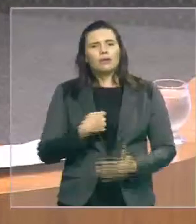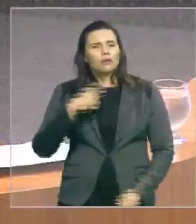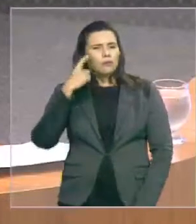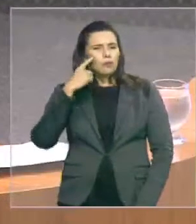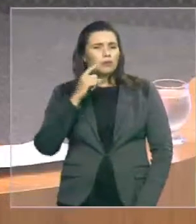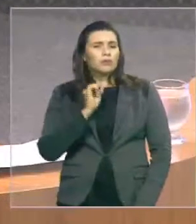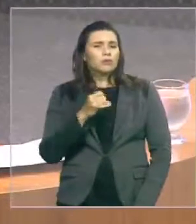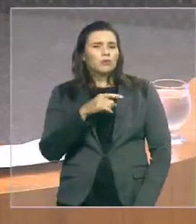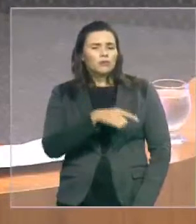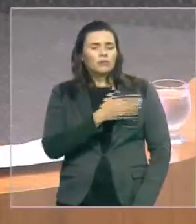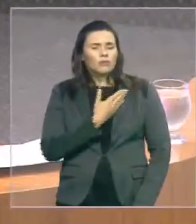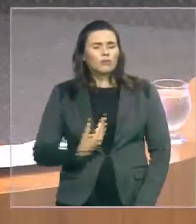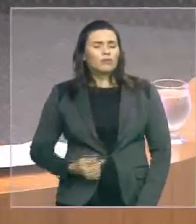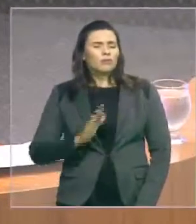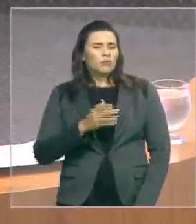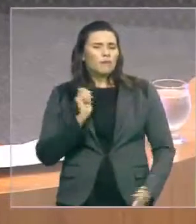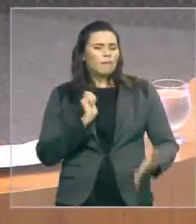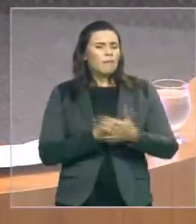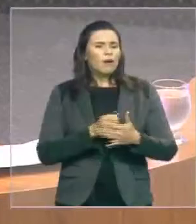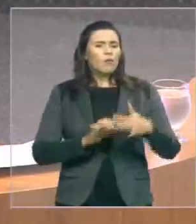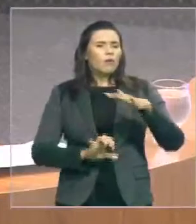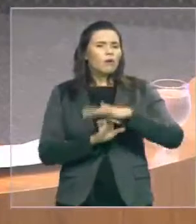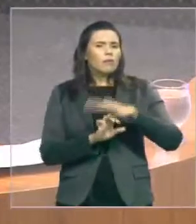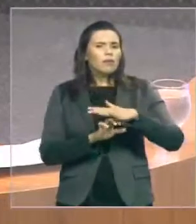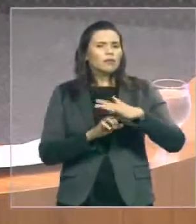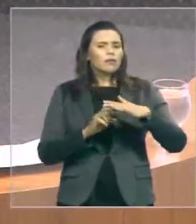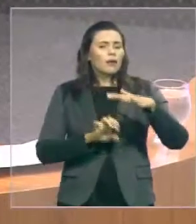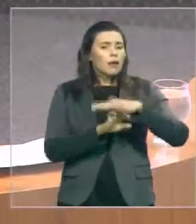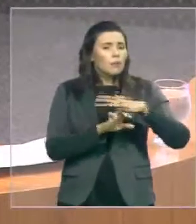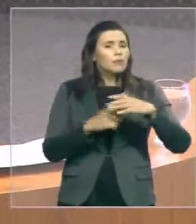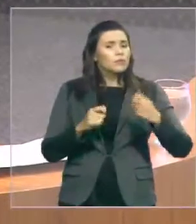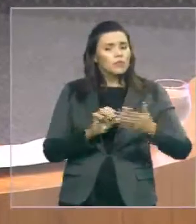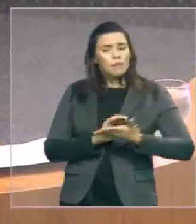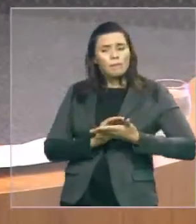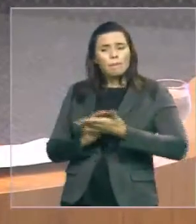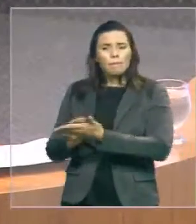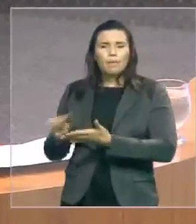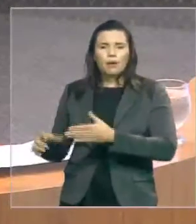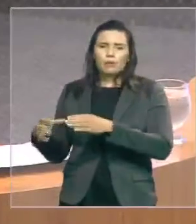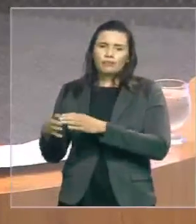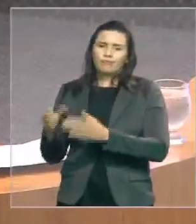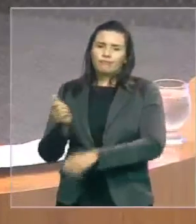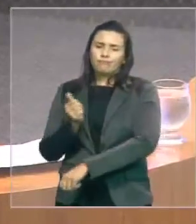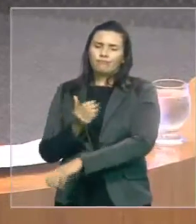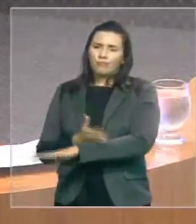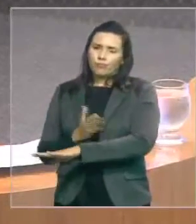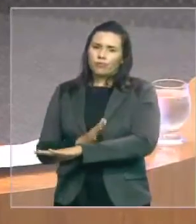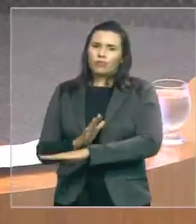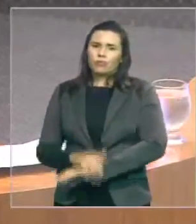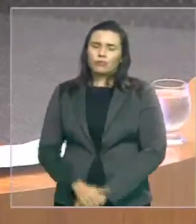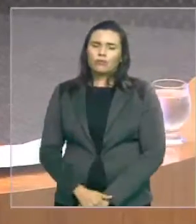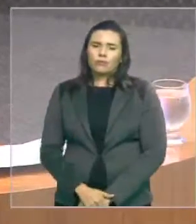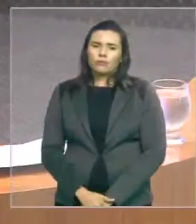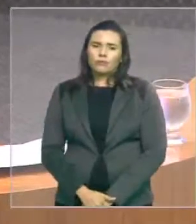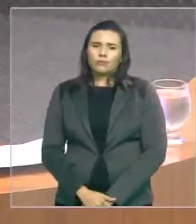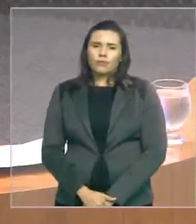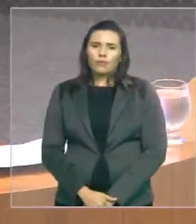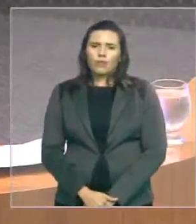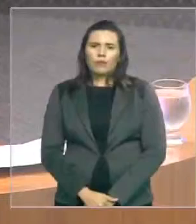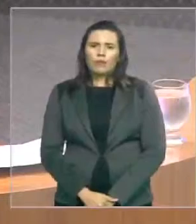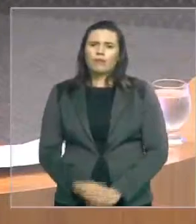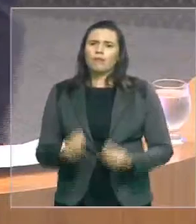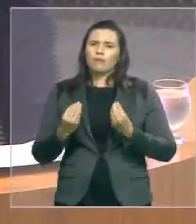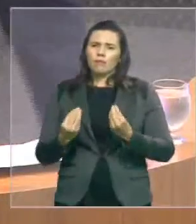Por não fiscalizar aquilo que é de sua responsabilidade? É assim que